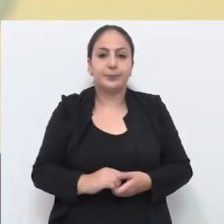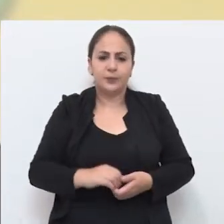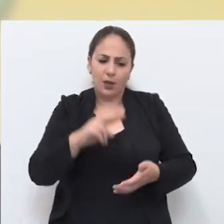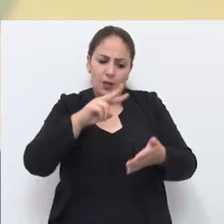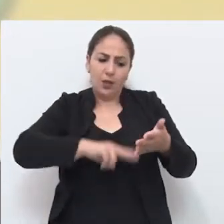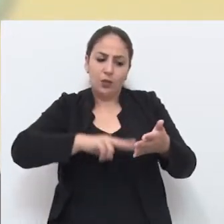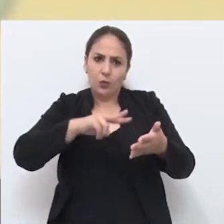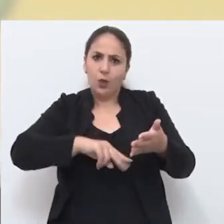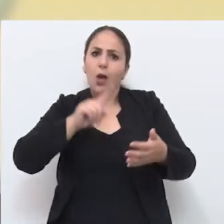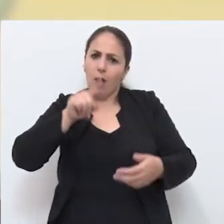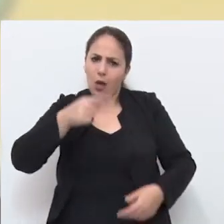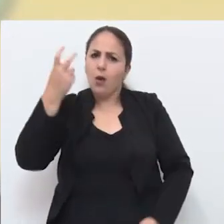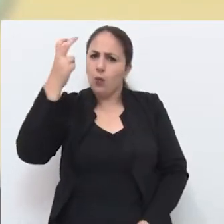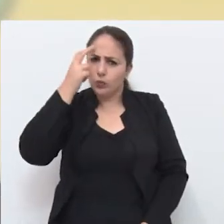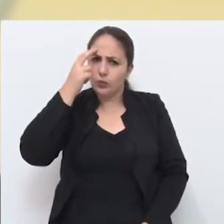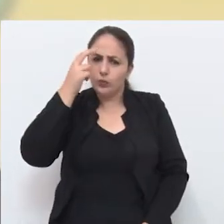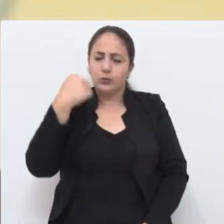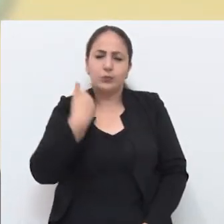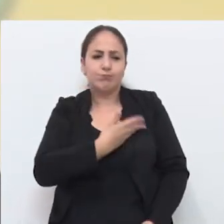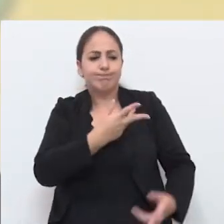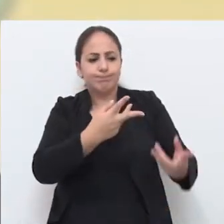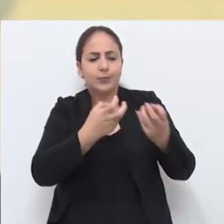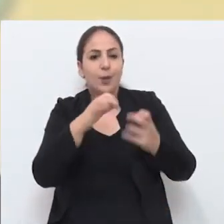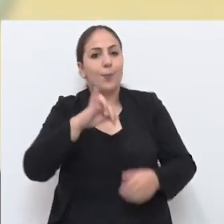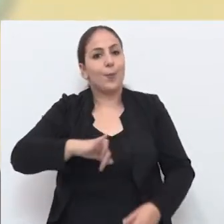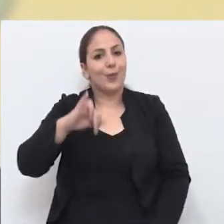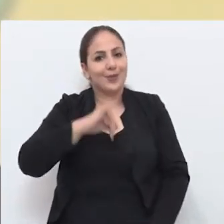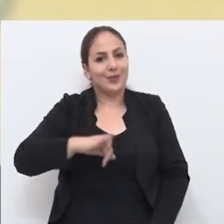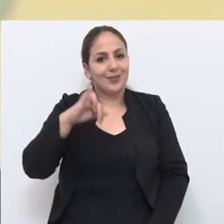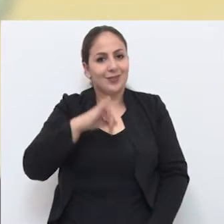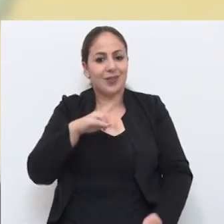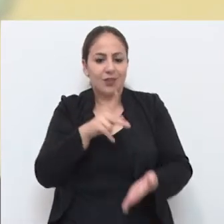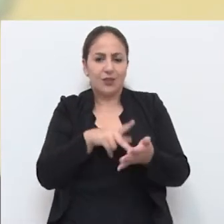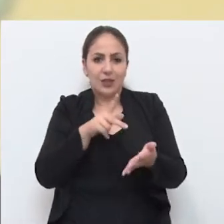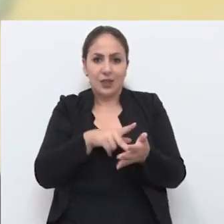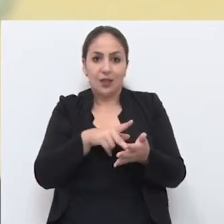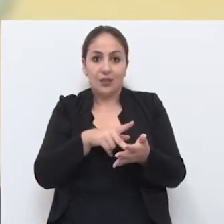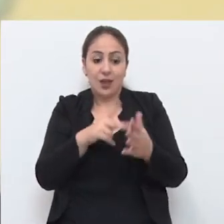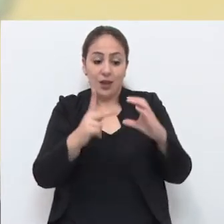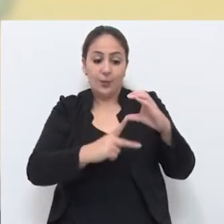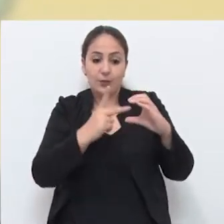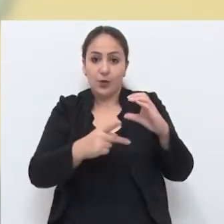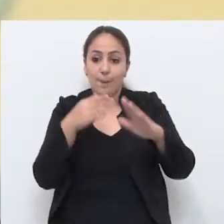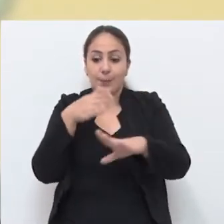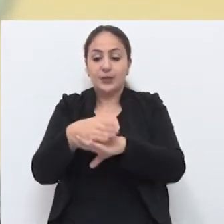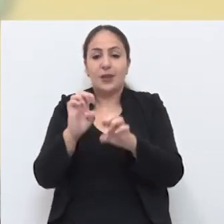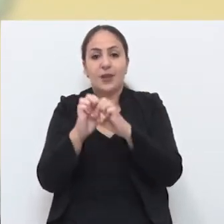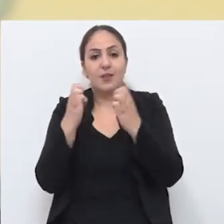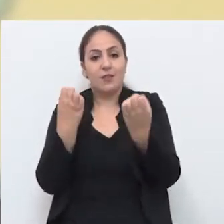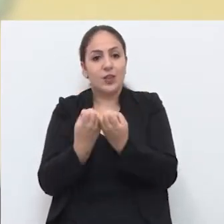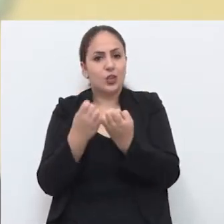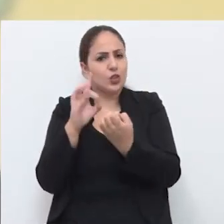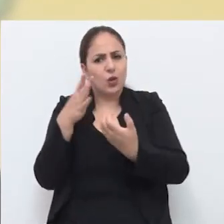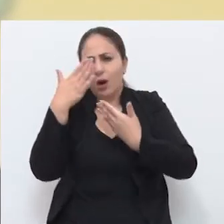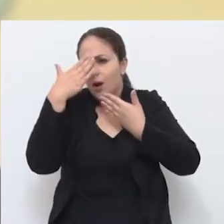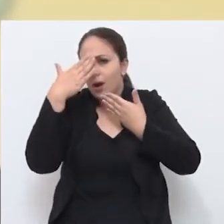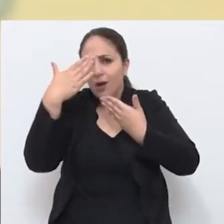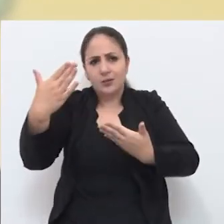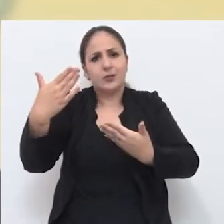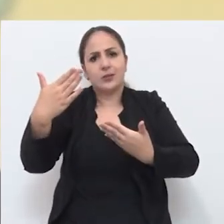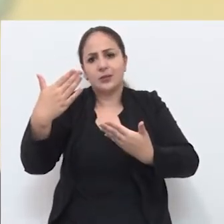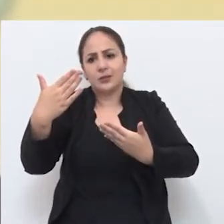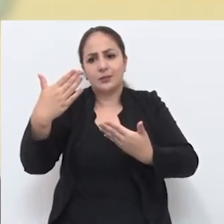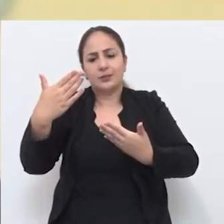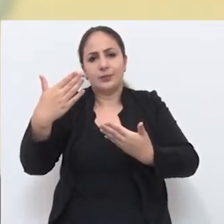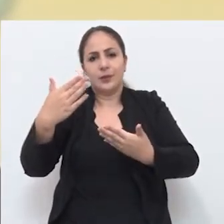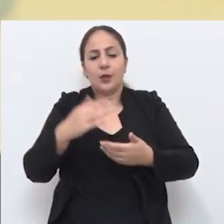a leitura. E a leitura é cultura, então, eu vejo sim que é muito importante e na verdade, o Poder Relativo participando do evento, nós temos só